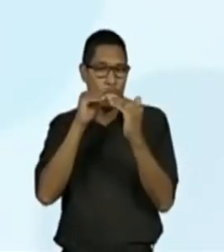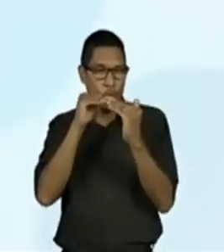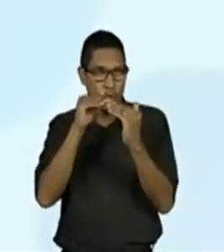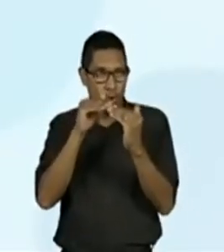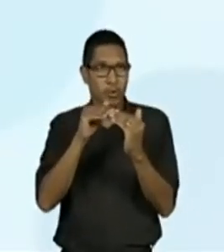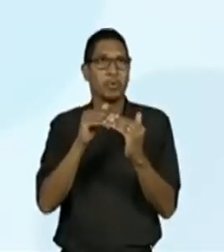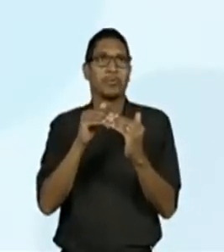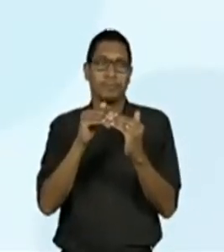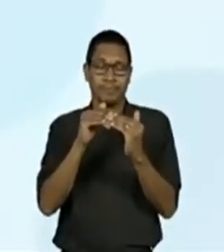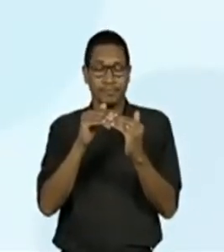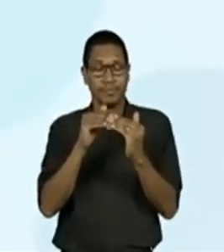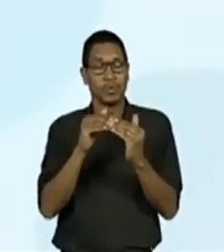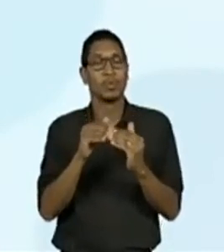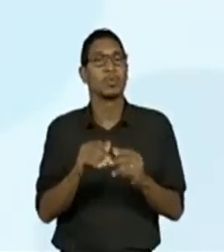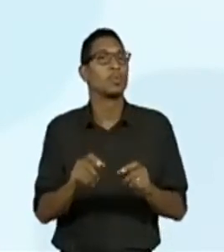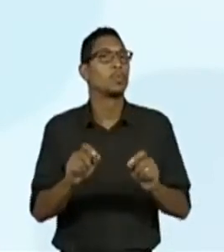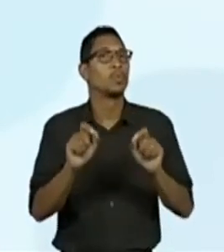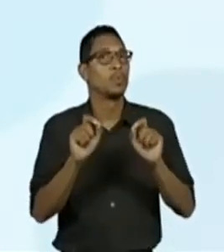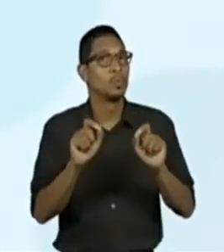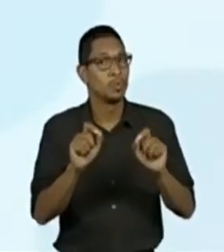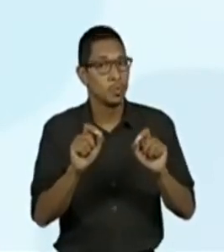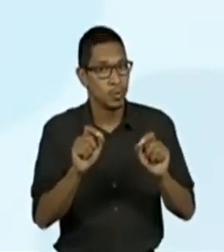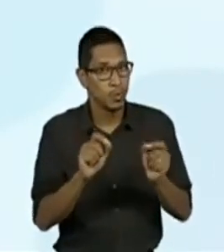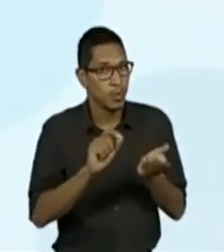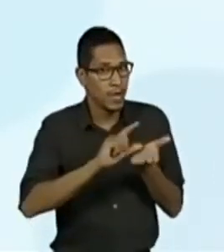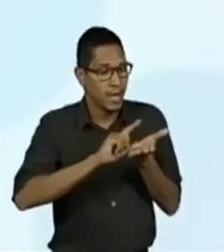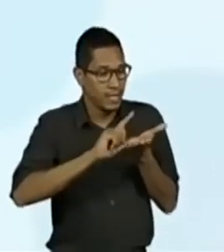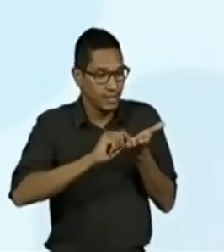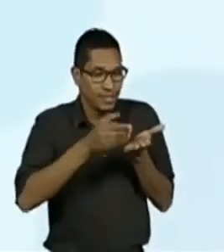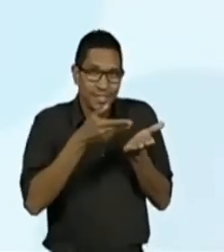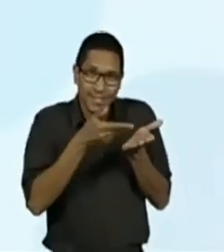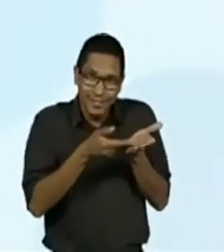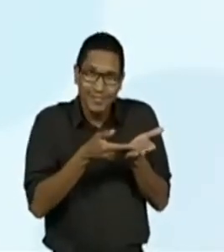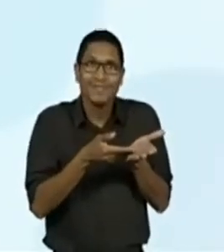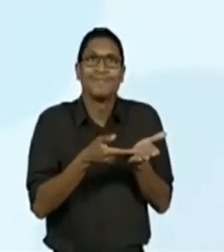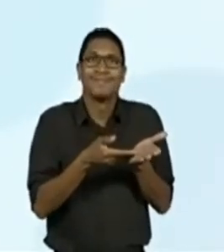com o artigo